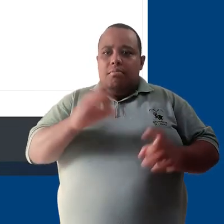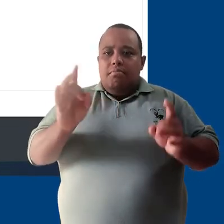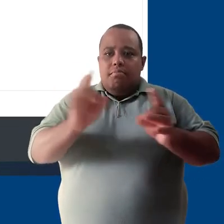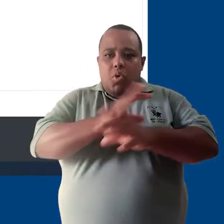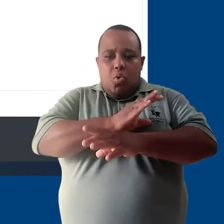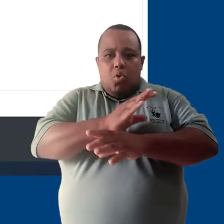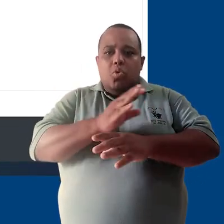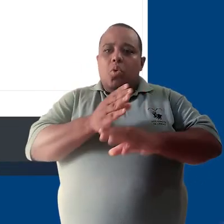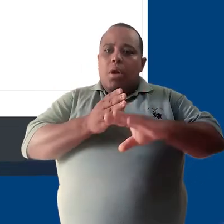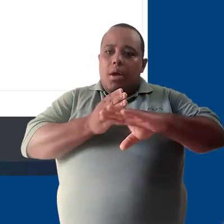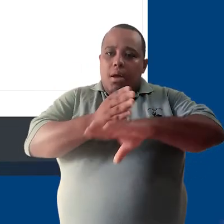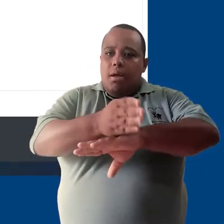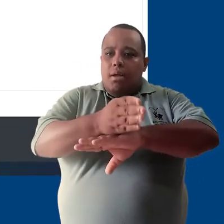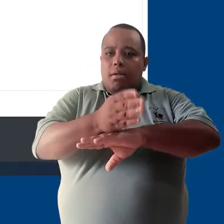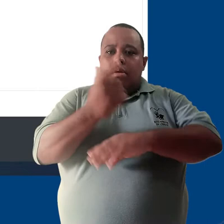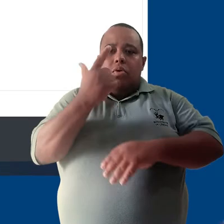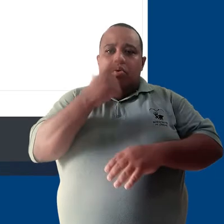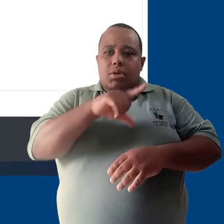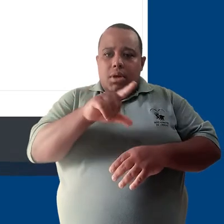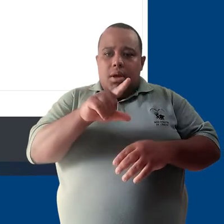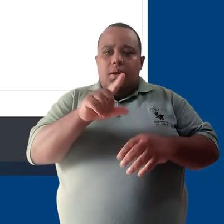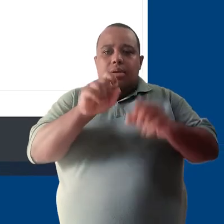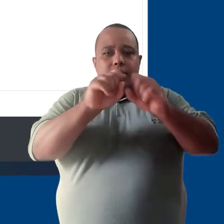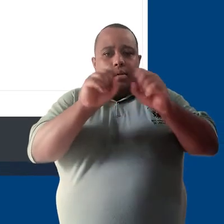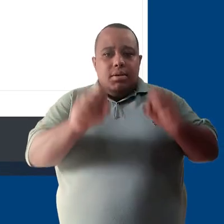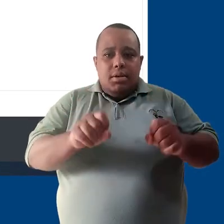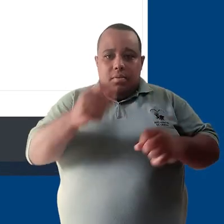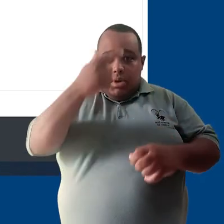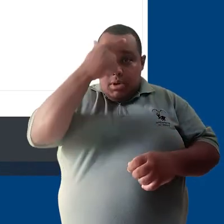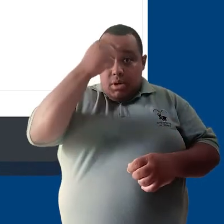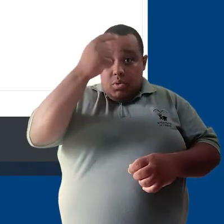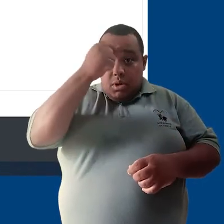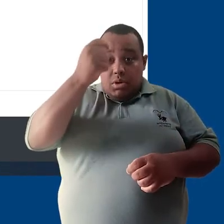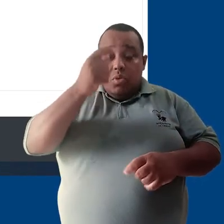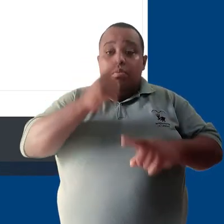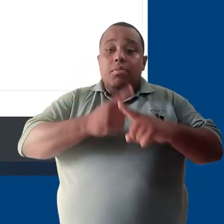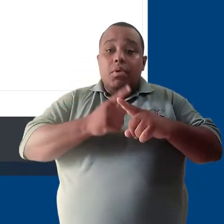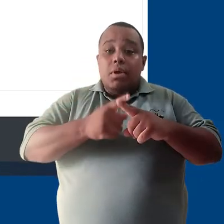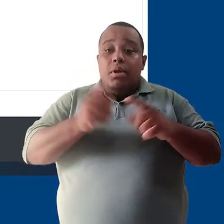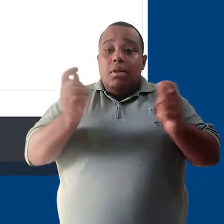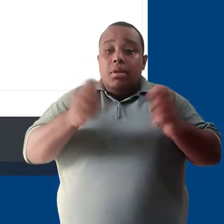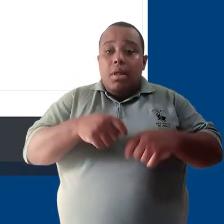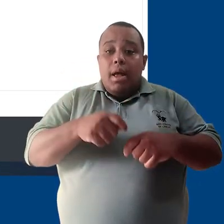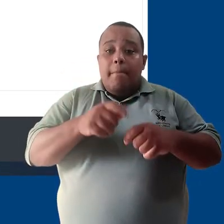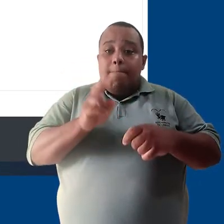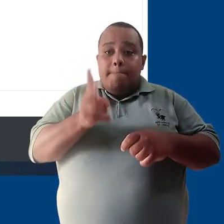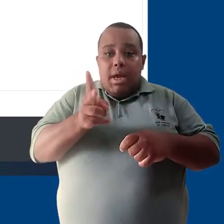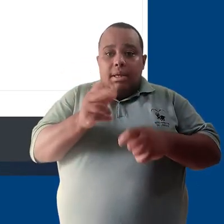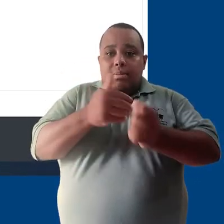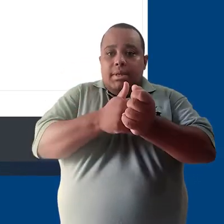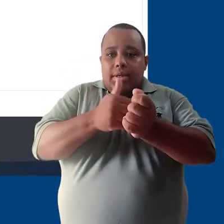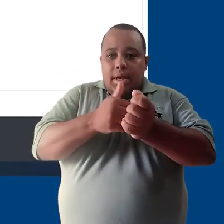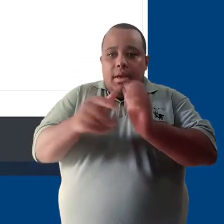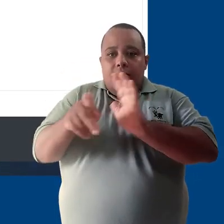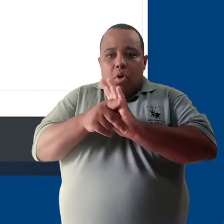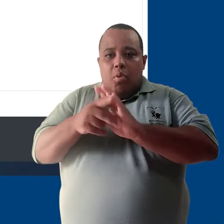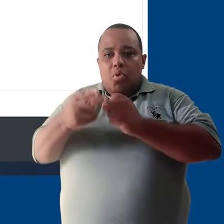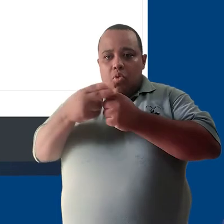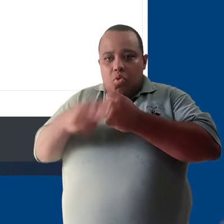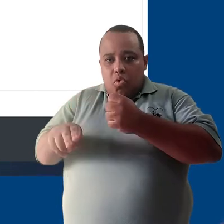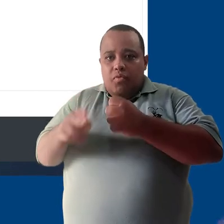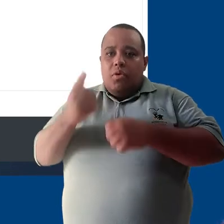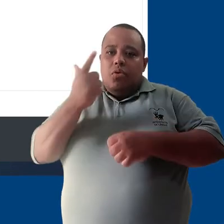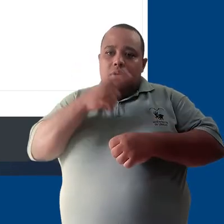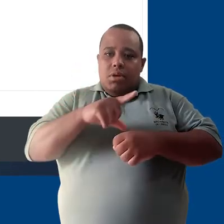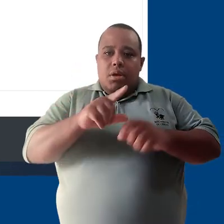acesso automaticamente à plataforma de graduação, pois podem usar o seu login único para ter acesso.